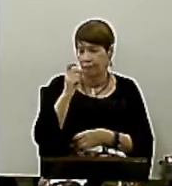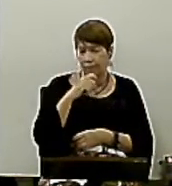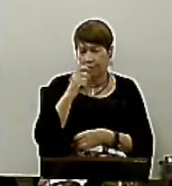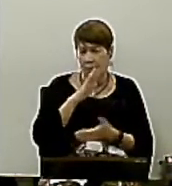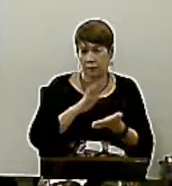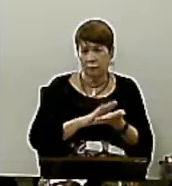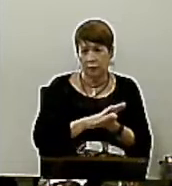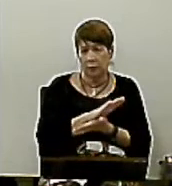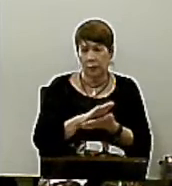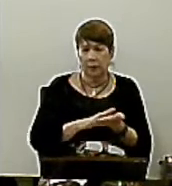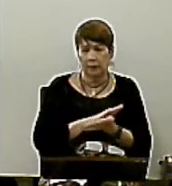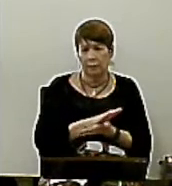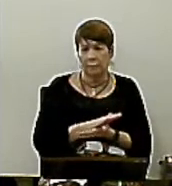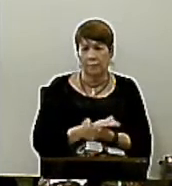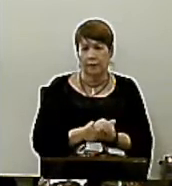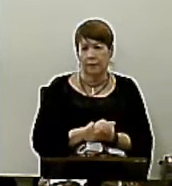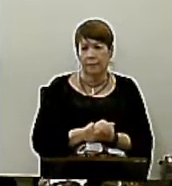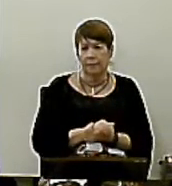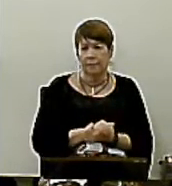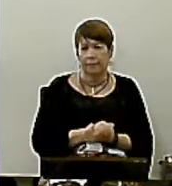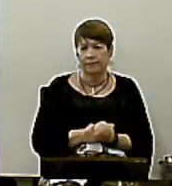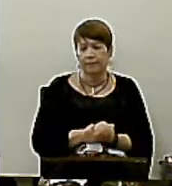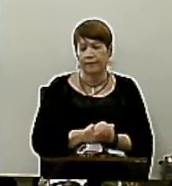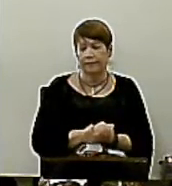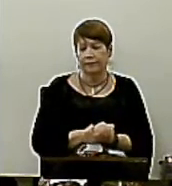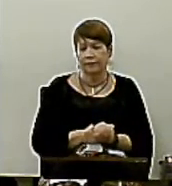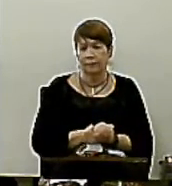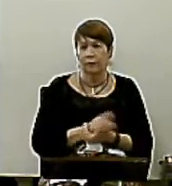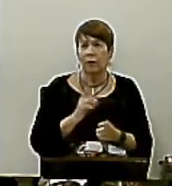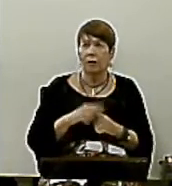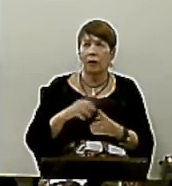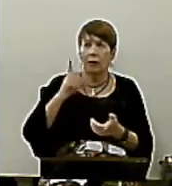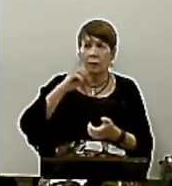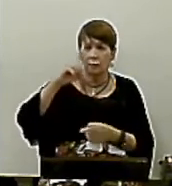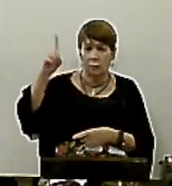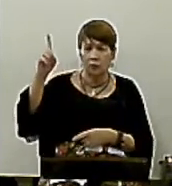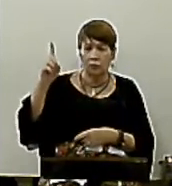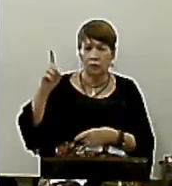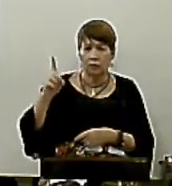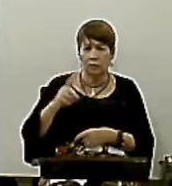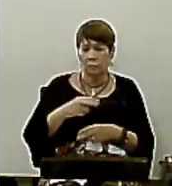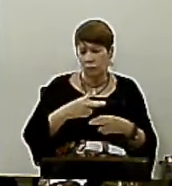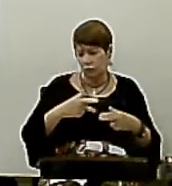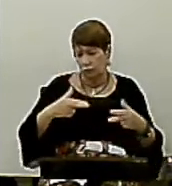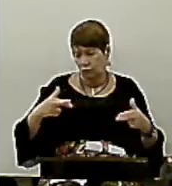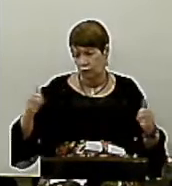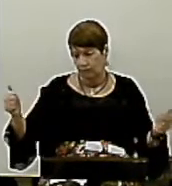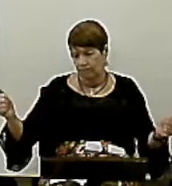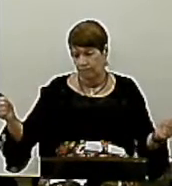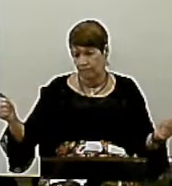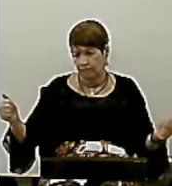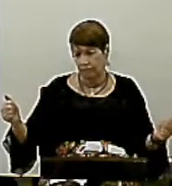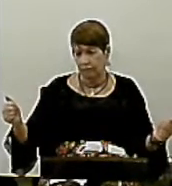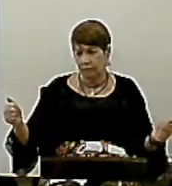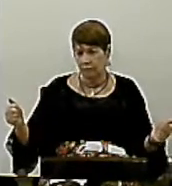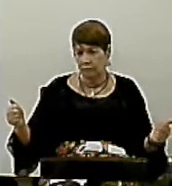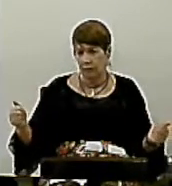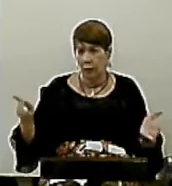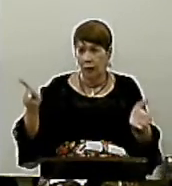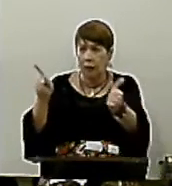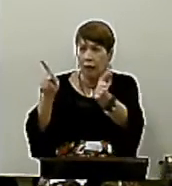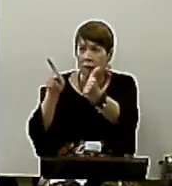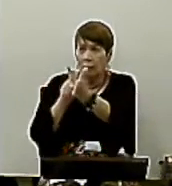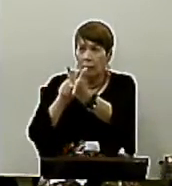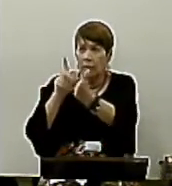O fizesse Ele não seria Deus Essas coisas São contrárias A sua natureza Perfeita